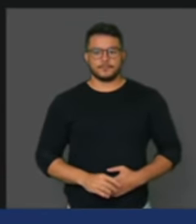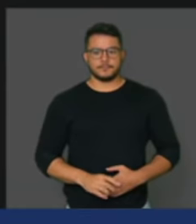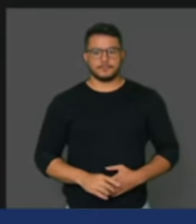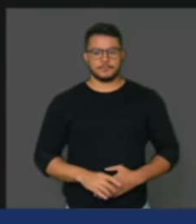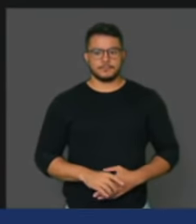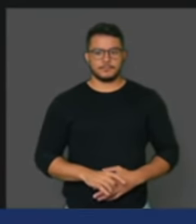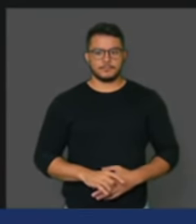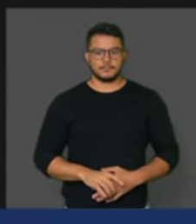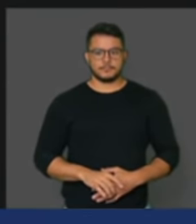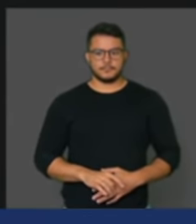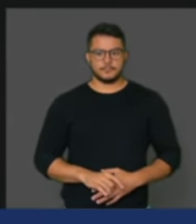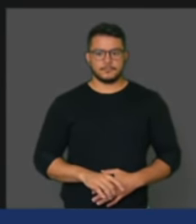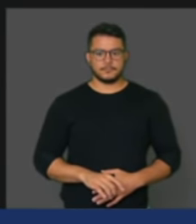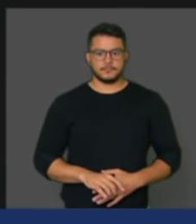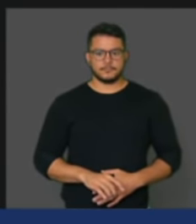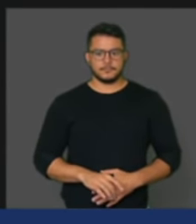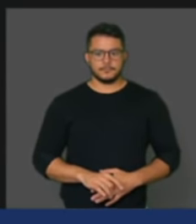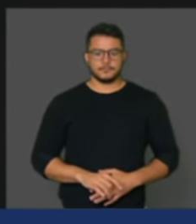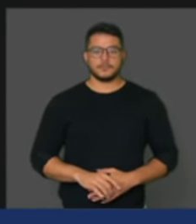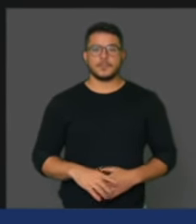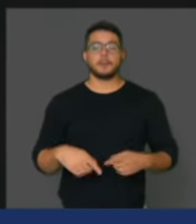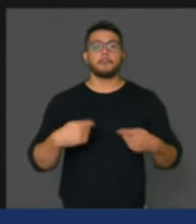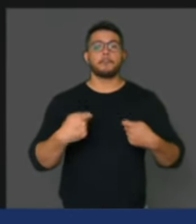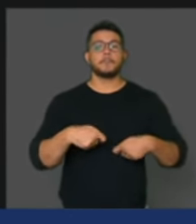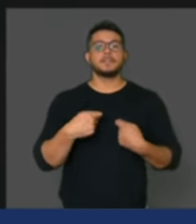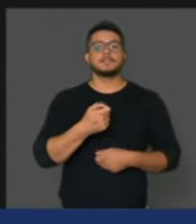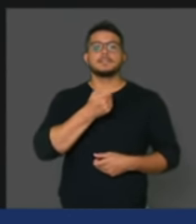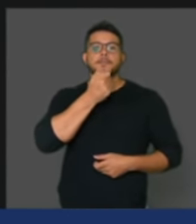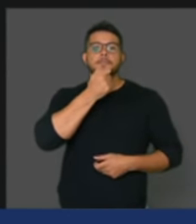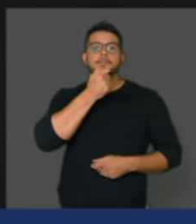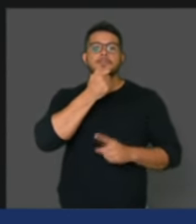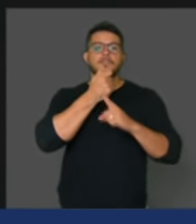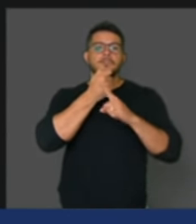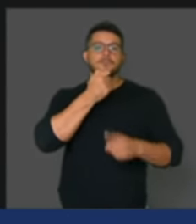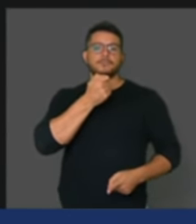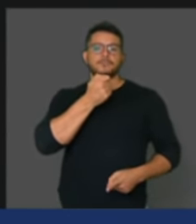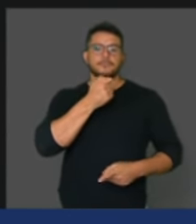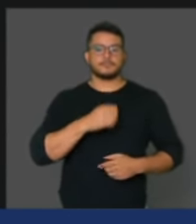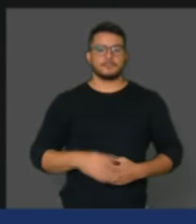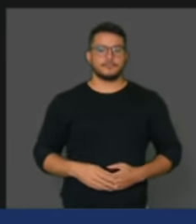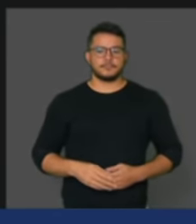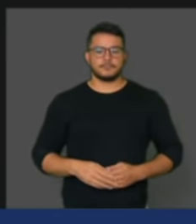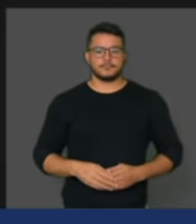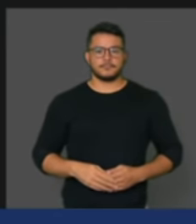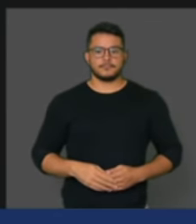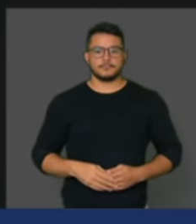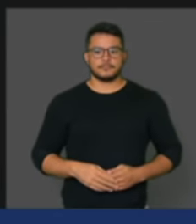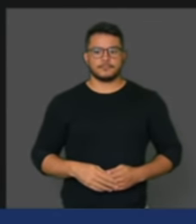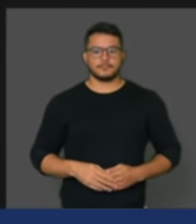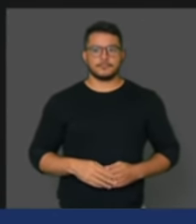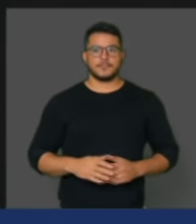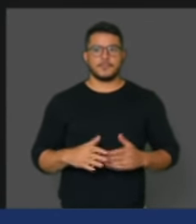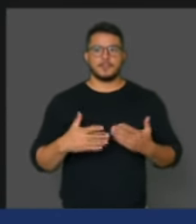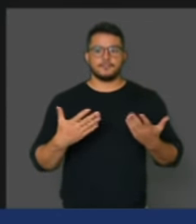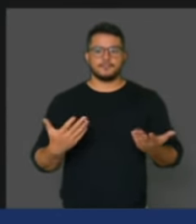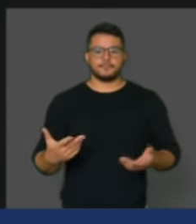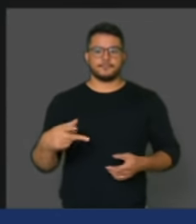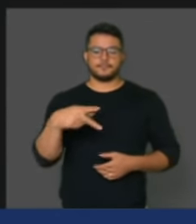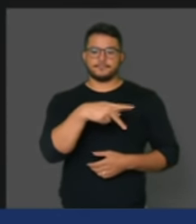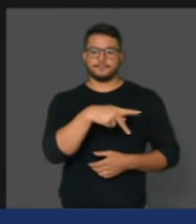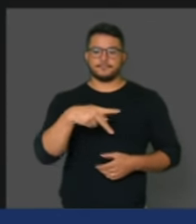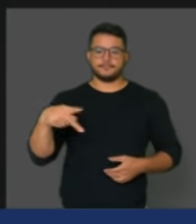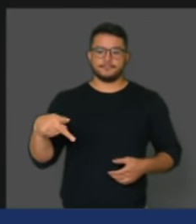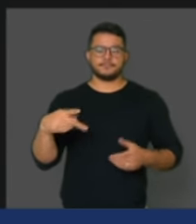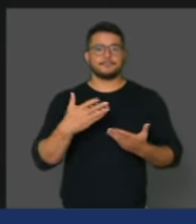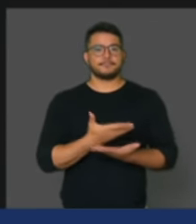Deputado, microfone de vossa excelência está desligado. senhor presidente, senhoras,